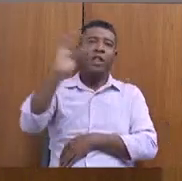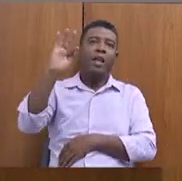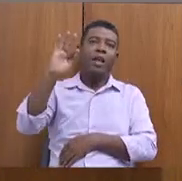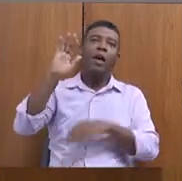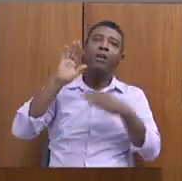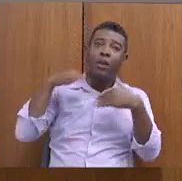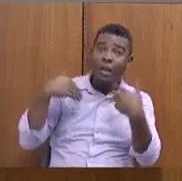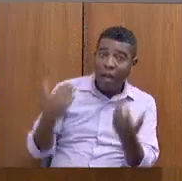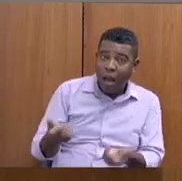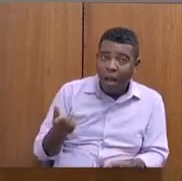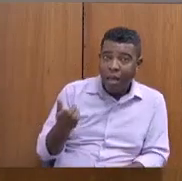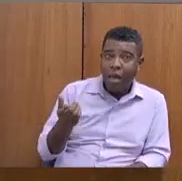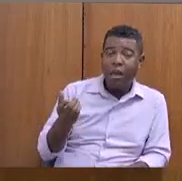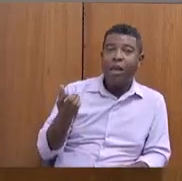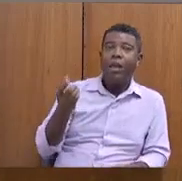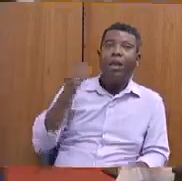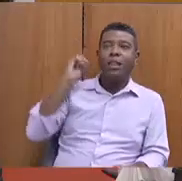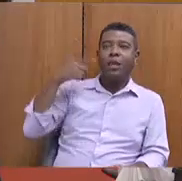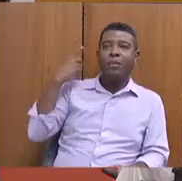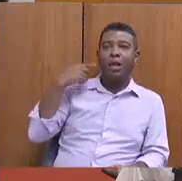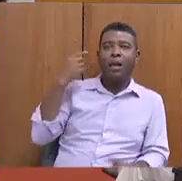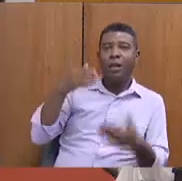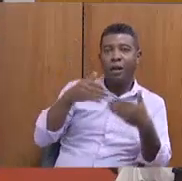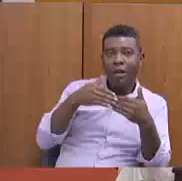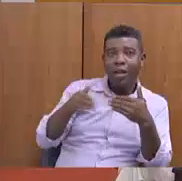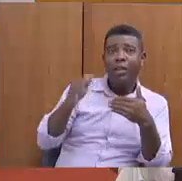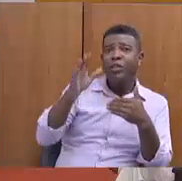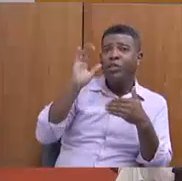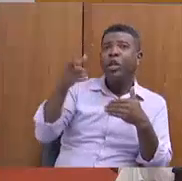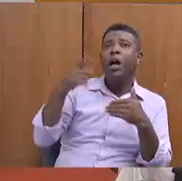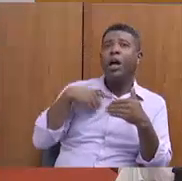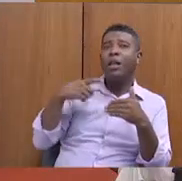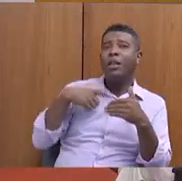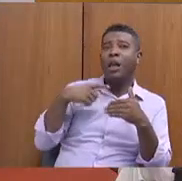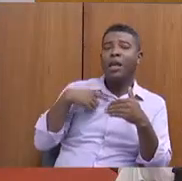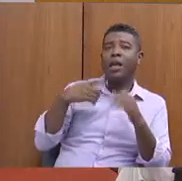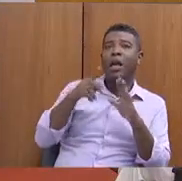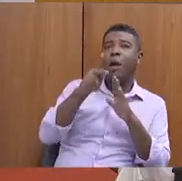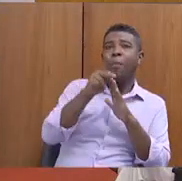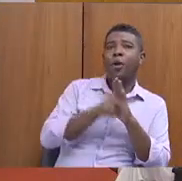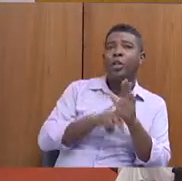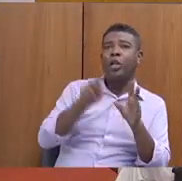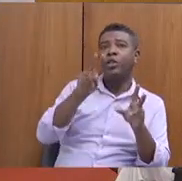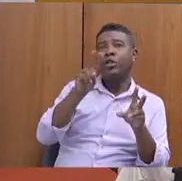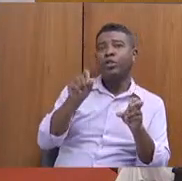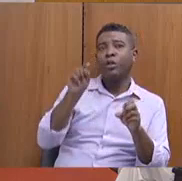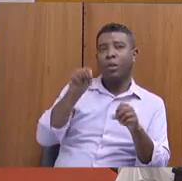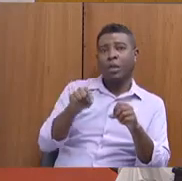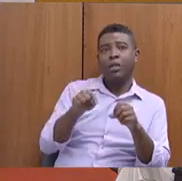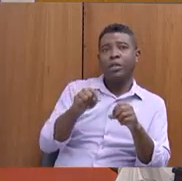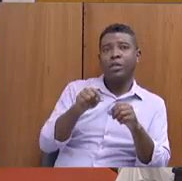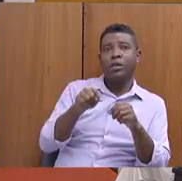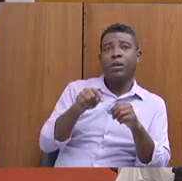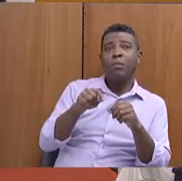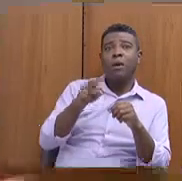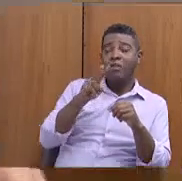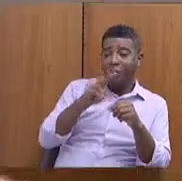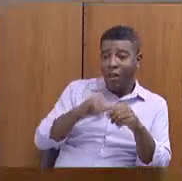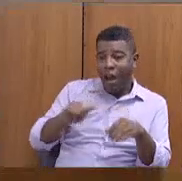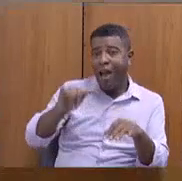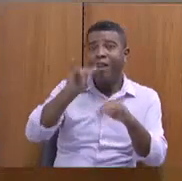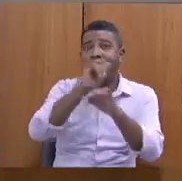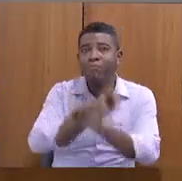daqui a uns dias nós vamos lançar um projeto quanto a isso, mas eu prefiro, eu não posso falar ainda, porque a gente vai lançar, que vai